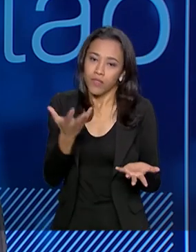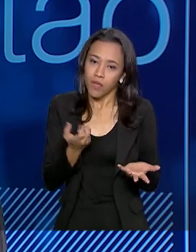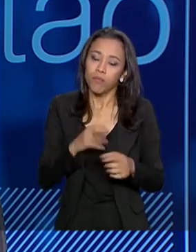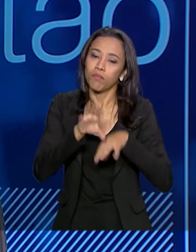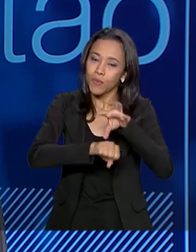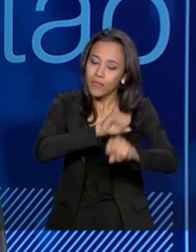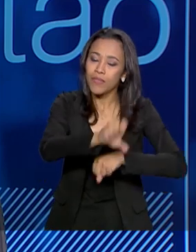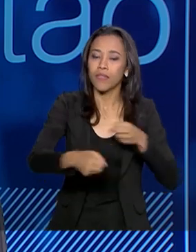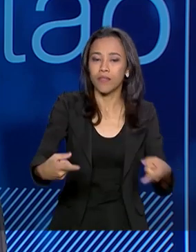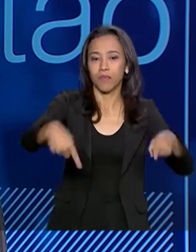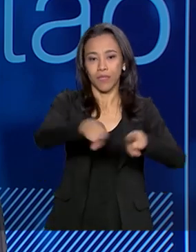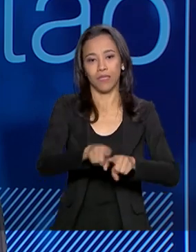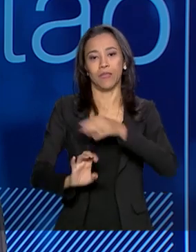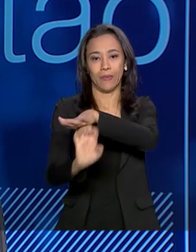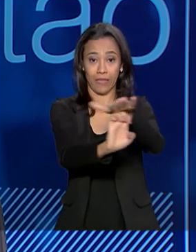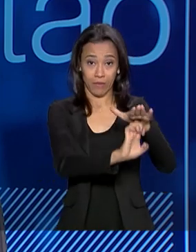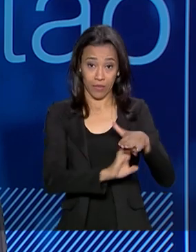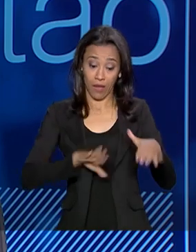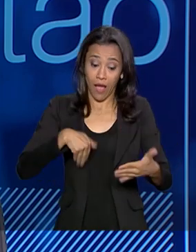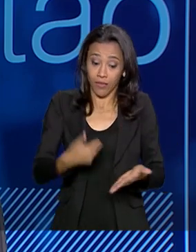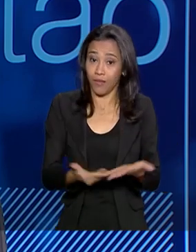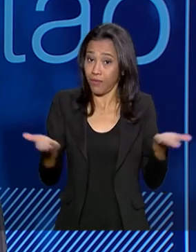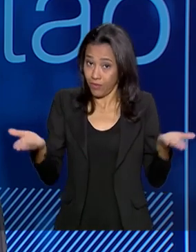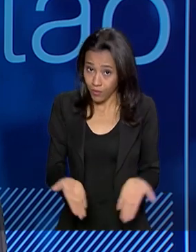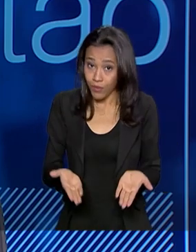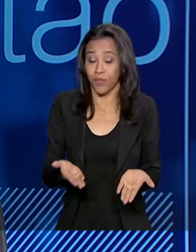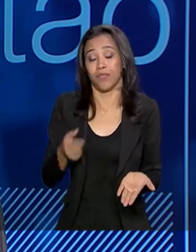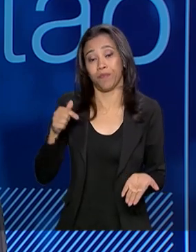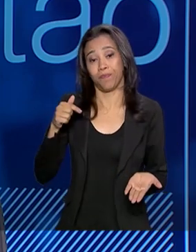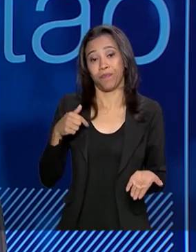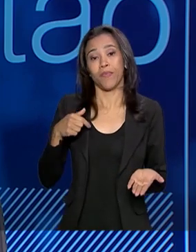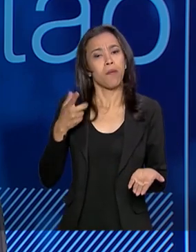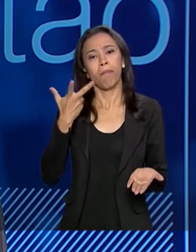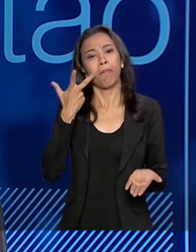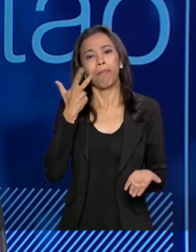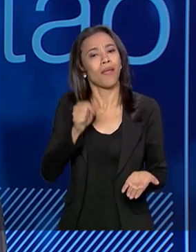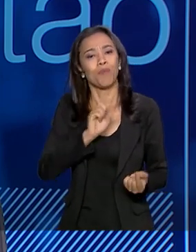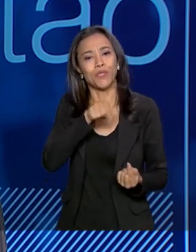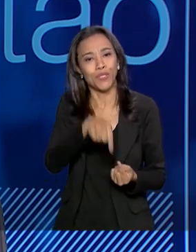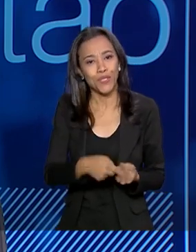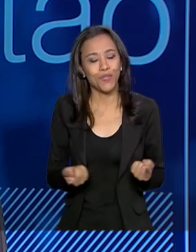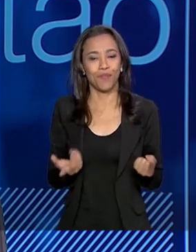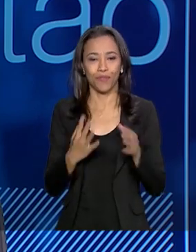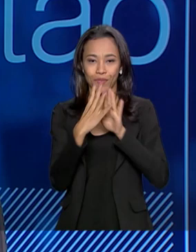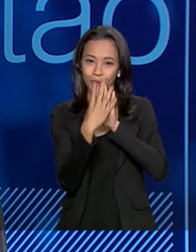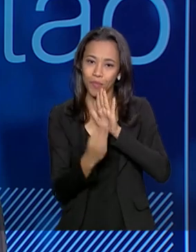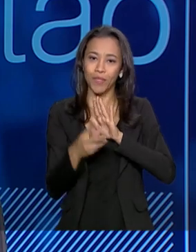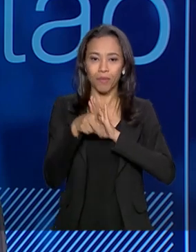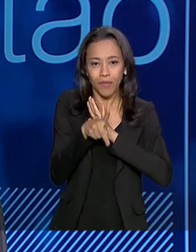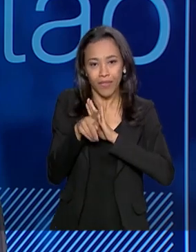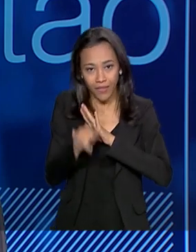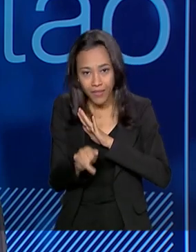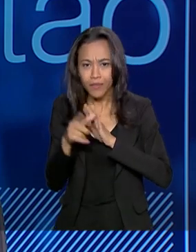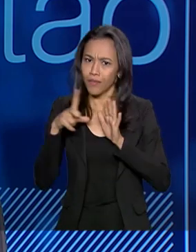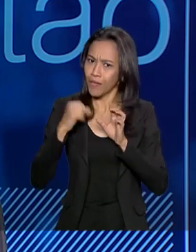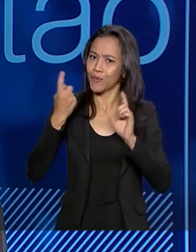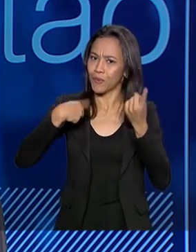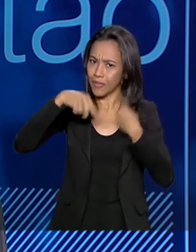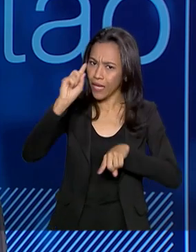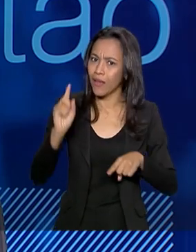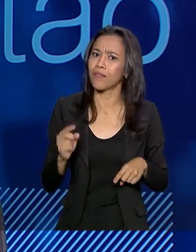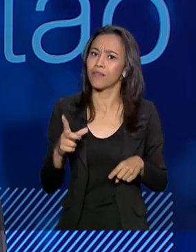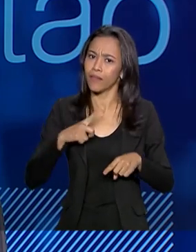iniciativa privada. Acho que até agora mostrou para que veio, é um projeto de muito sucesso, teve grandes